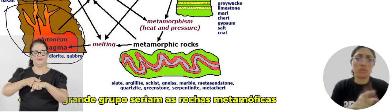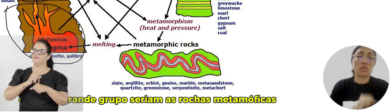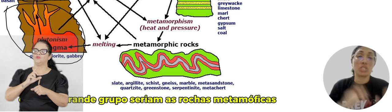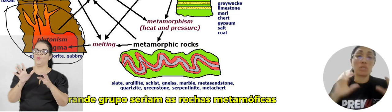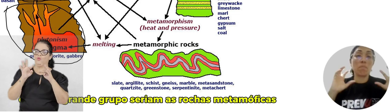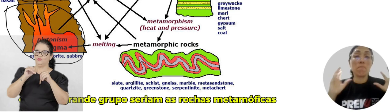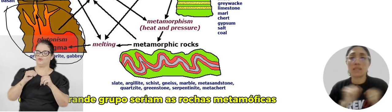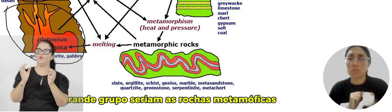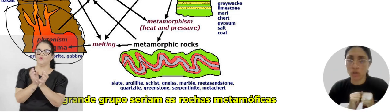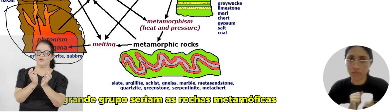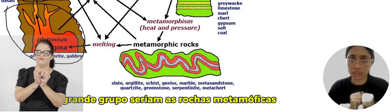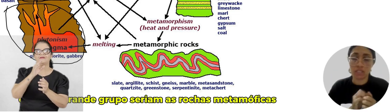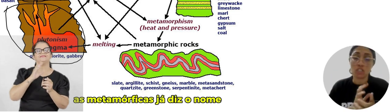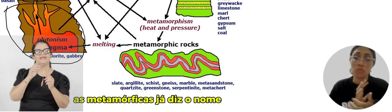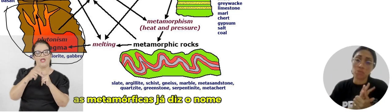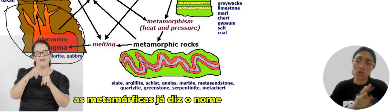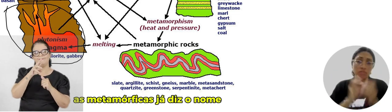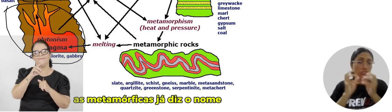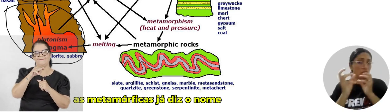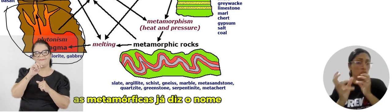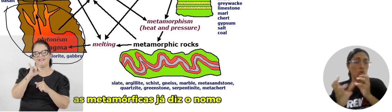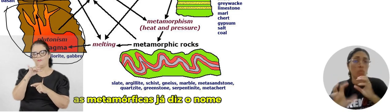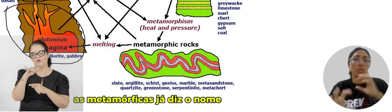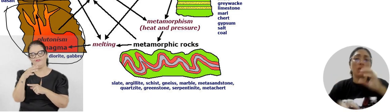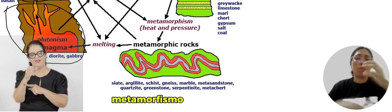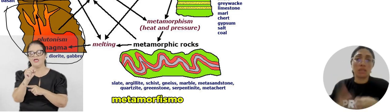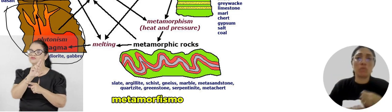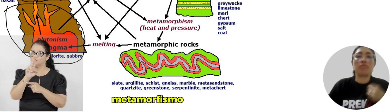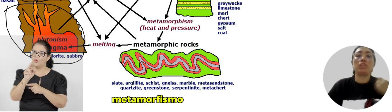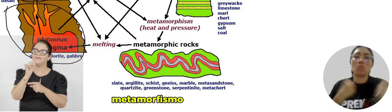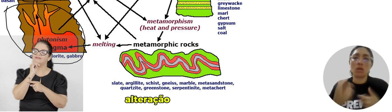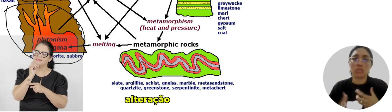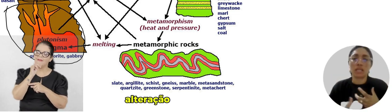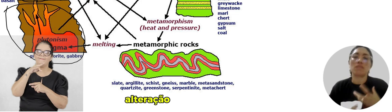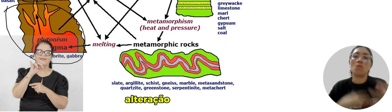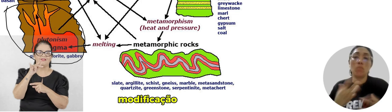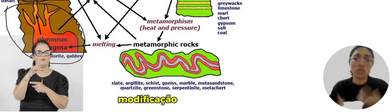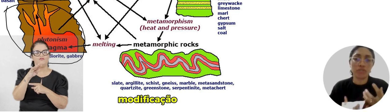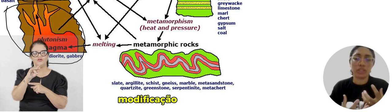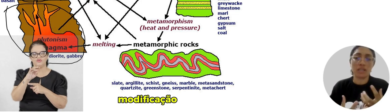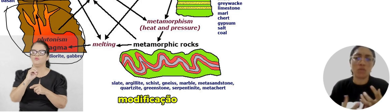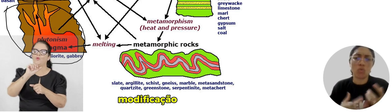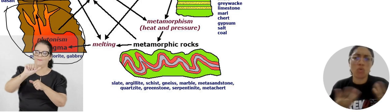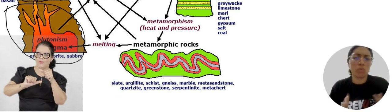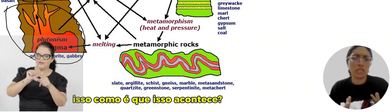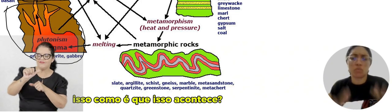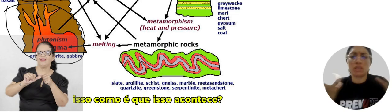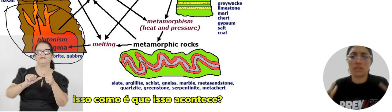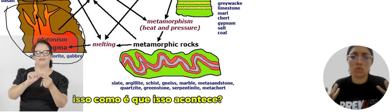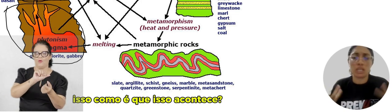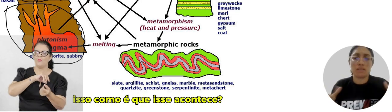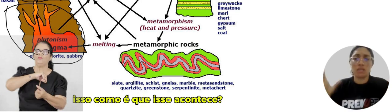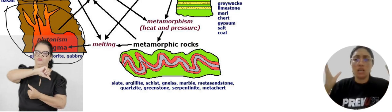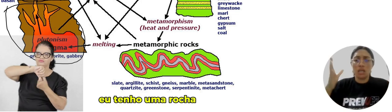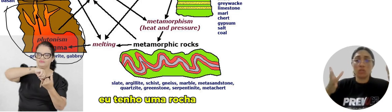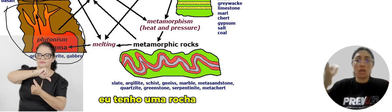grupo seriam as rochas metamórficas. As metamórficas, já diz o nome, metamorfismo, alteração, modificação. Como é isso? Como